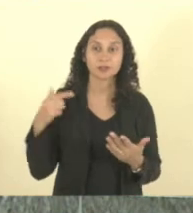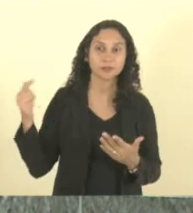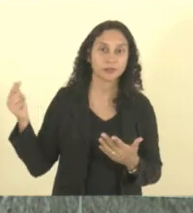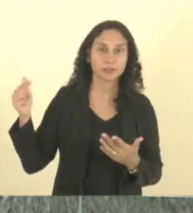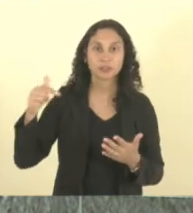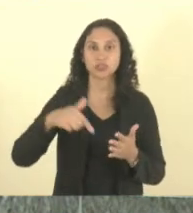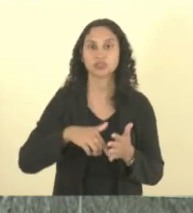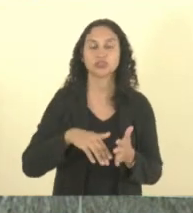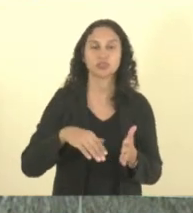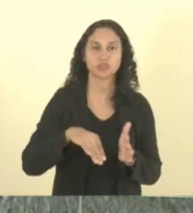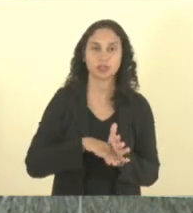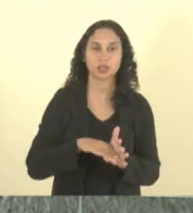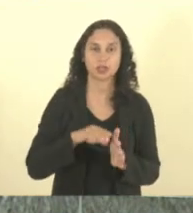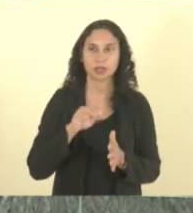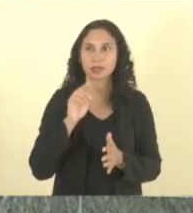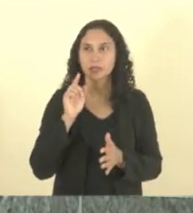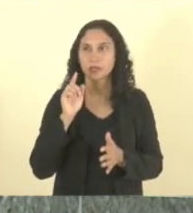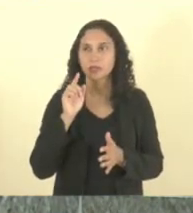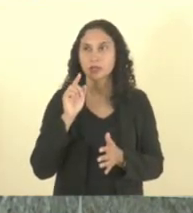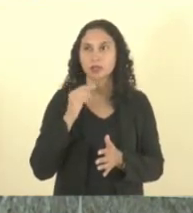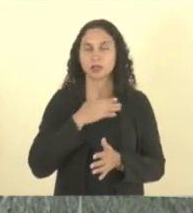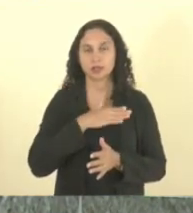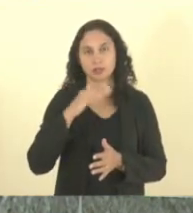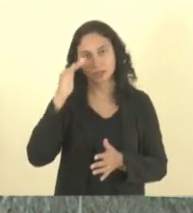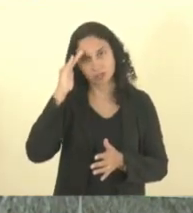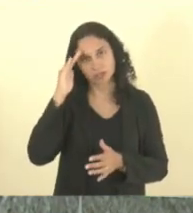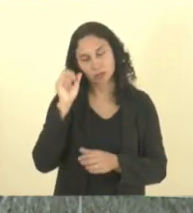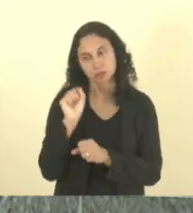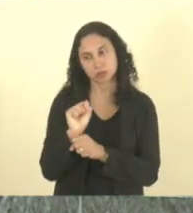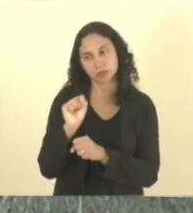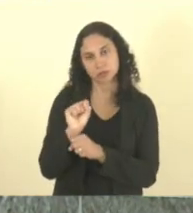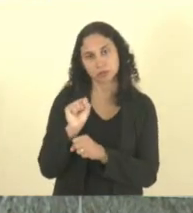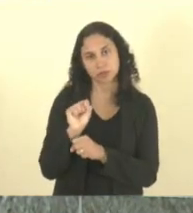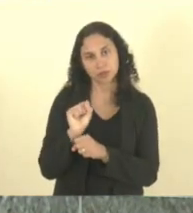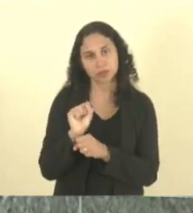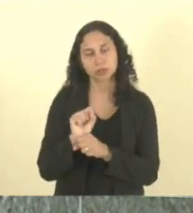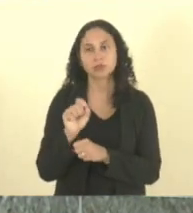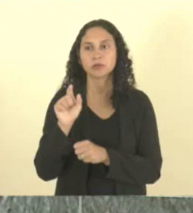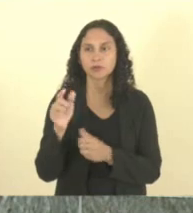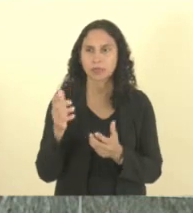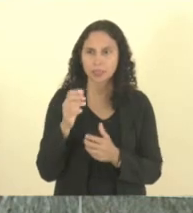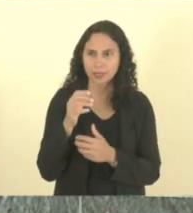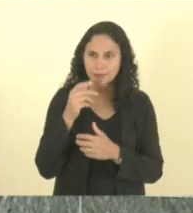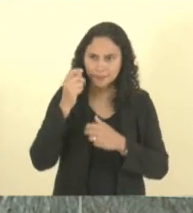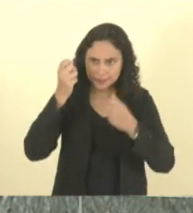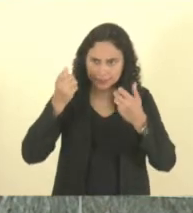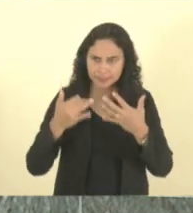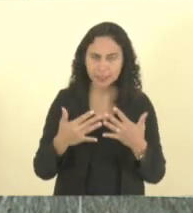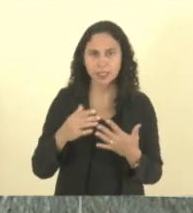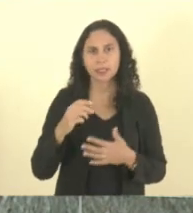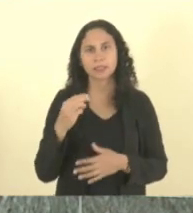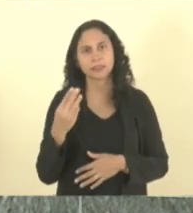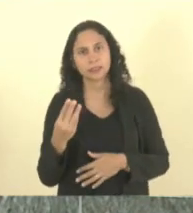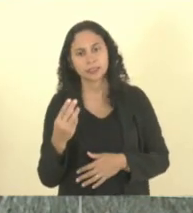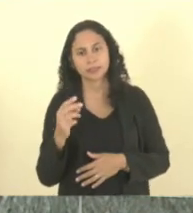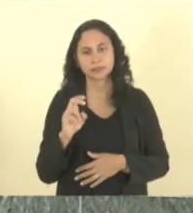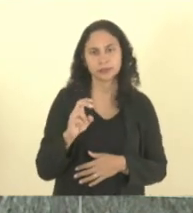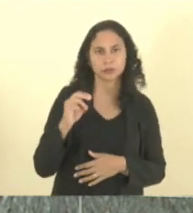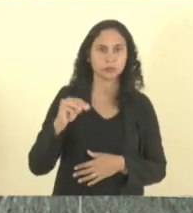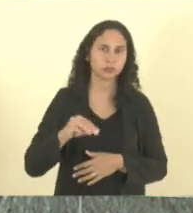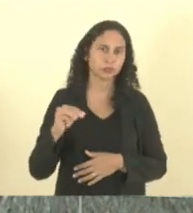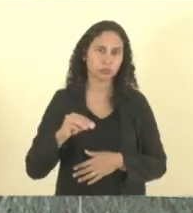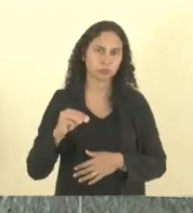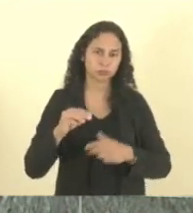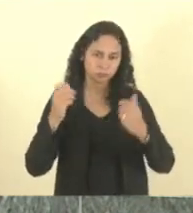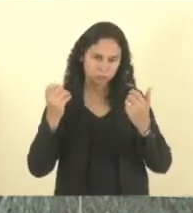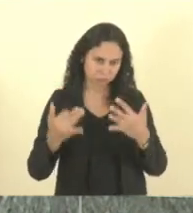dos senhores quiserem falar de três a cinco minutos sobre o projeto, a